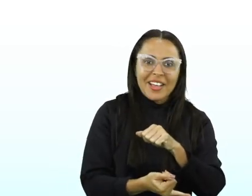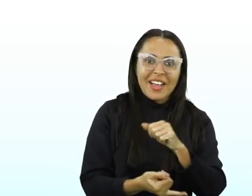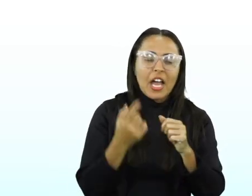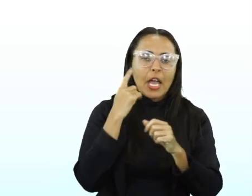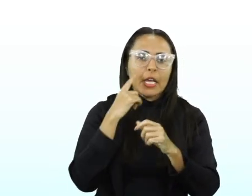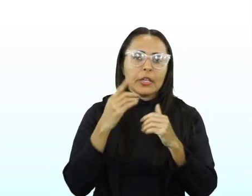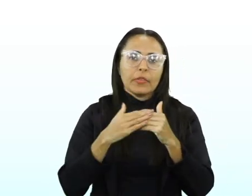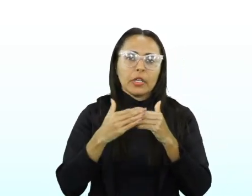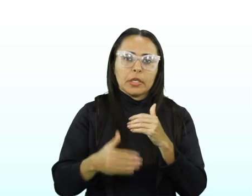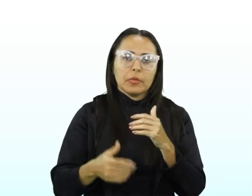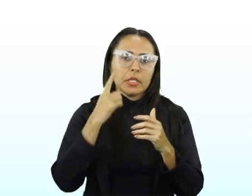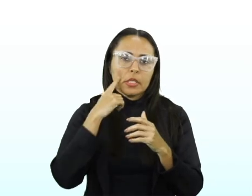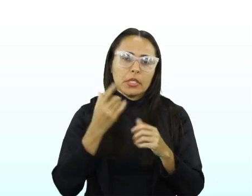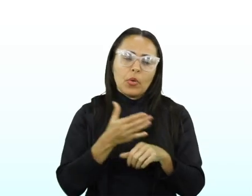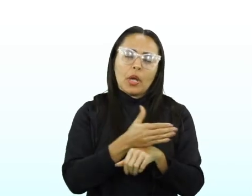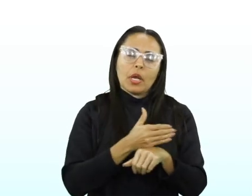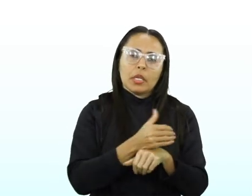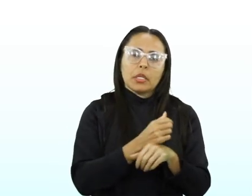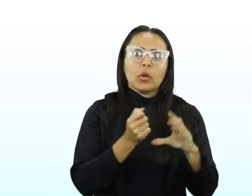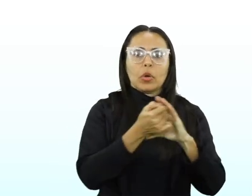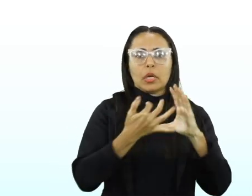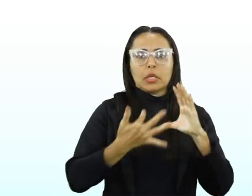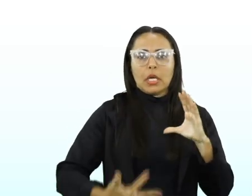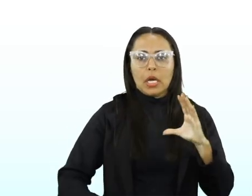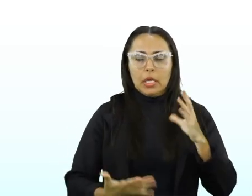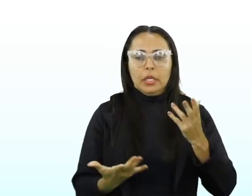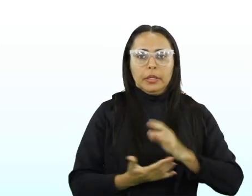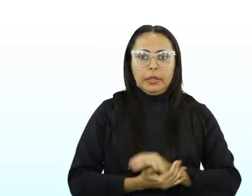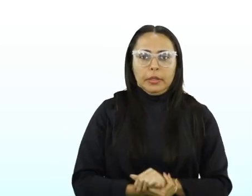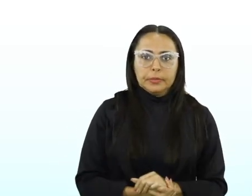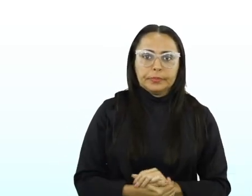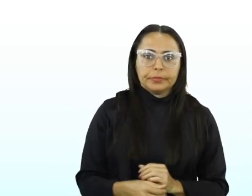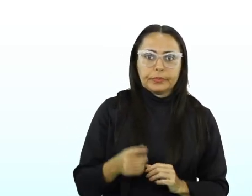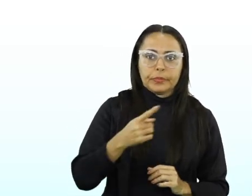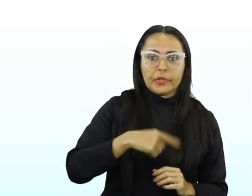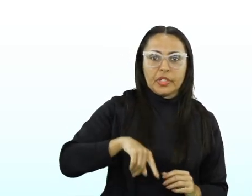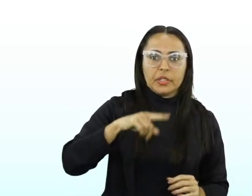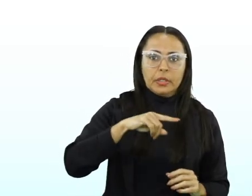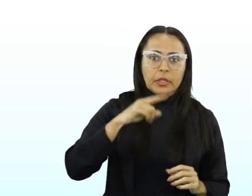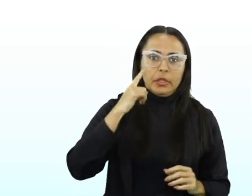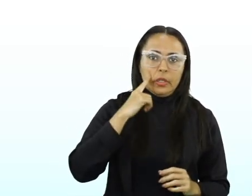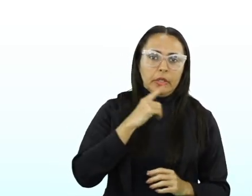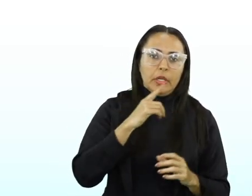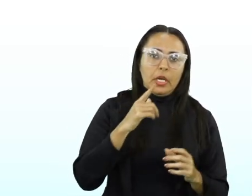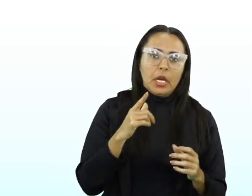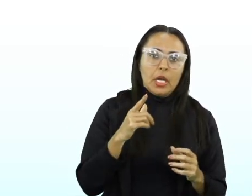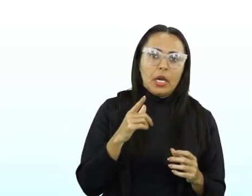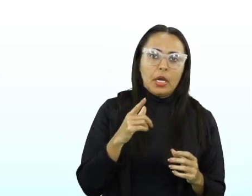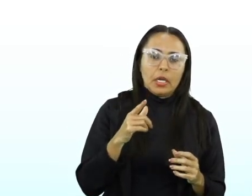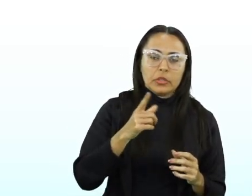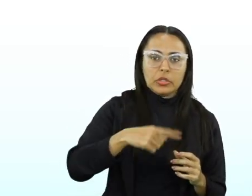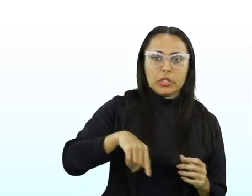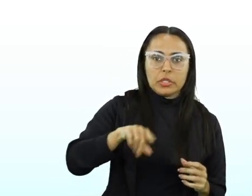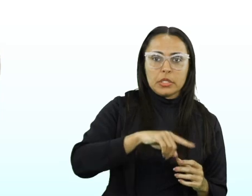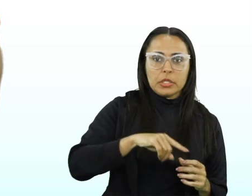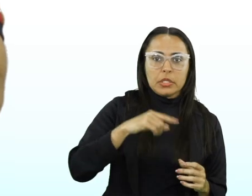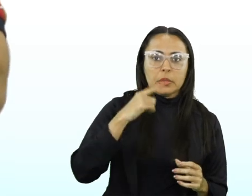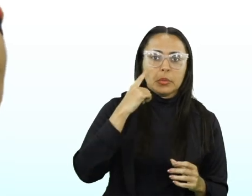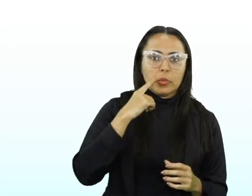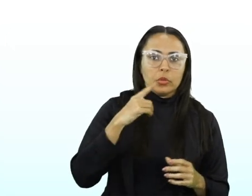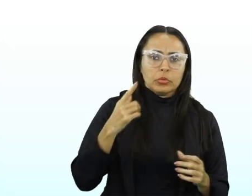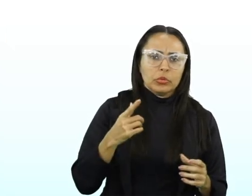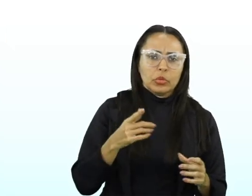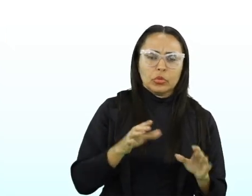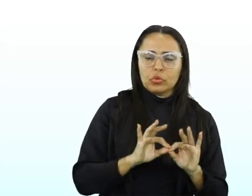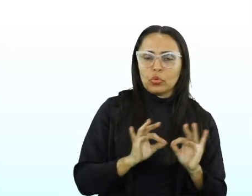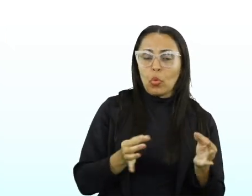que vai atribuir uma qualidade, uma característica, uma condição. Então, adjetivos, locuções adjetivas são muito